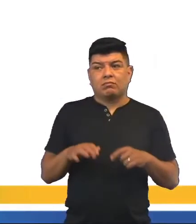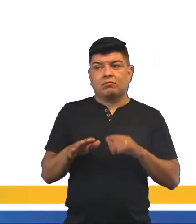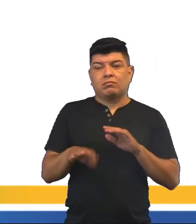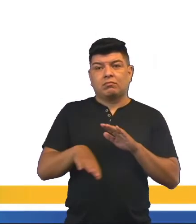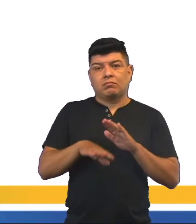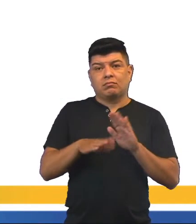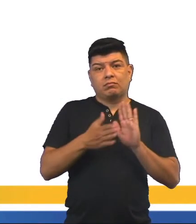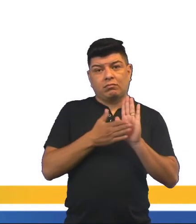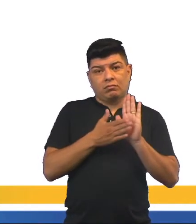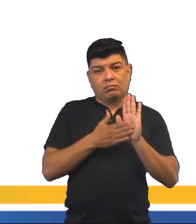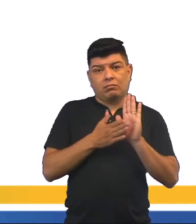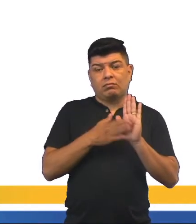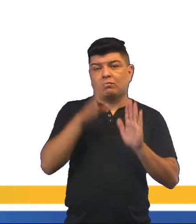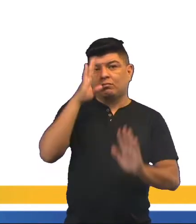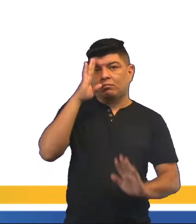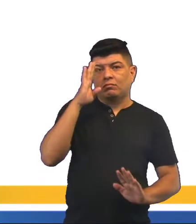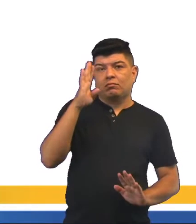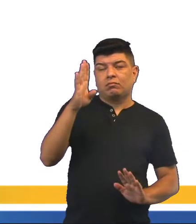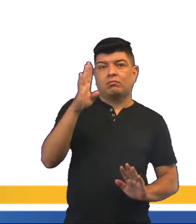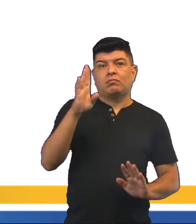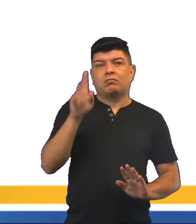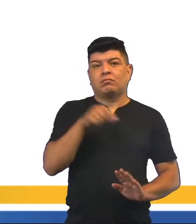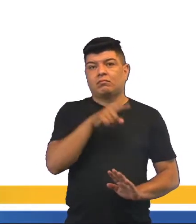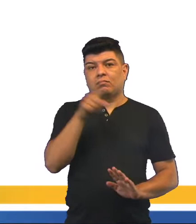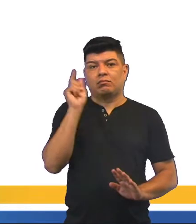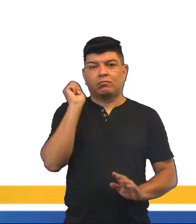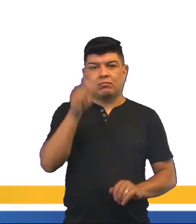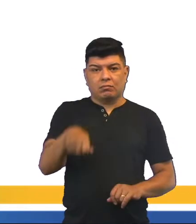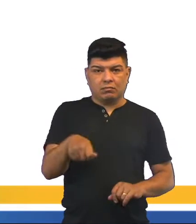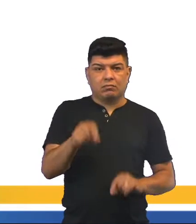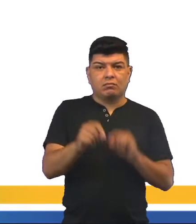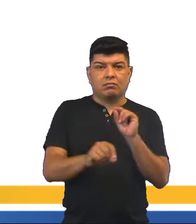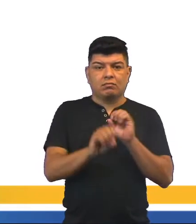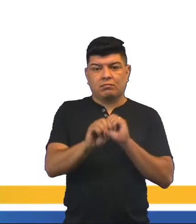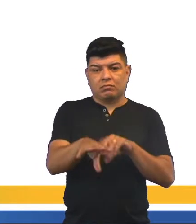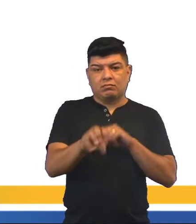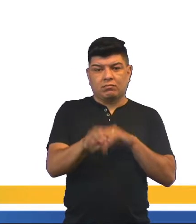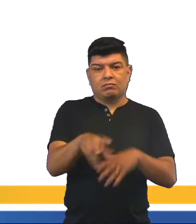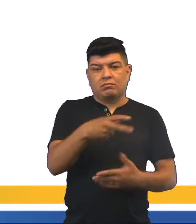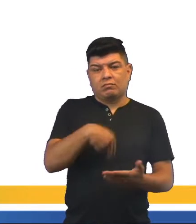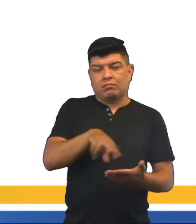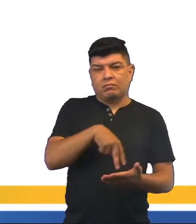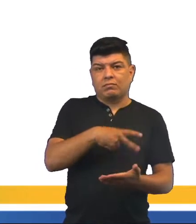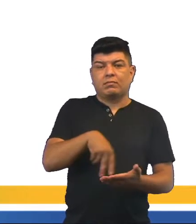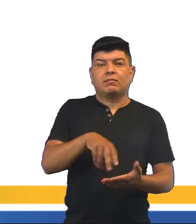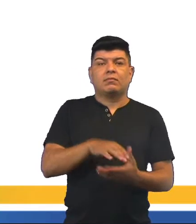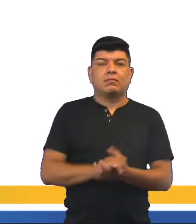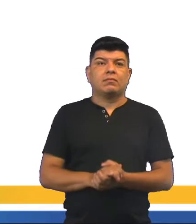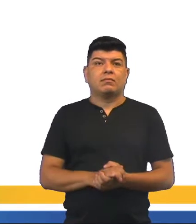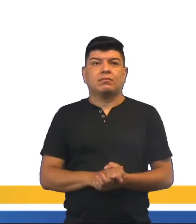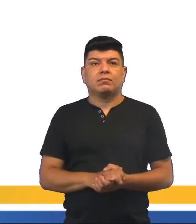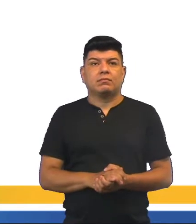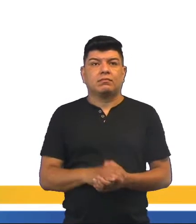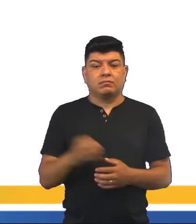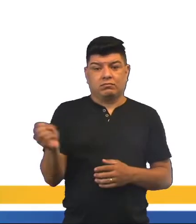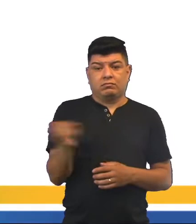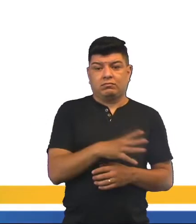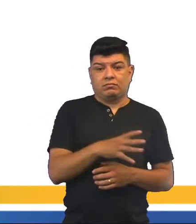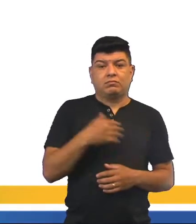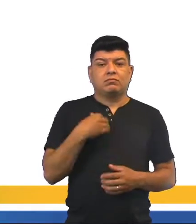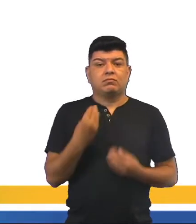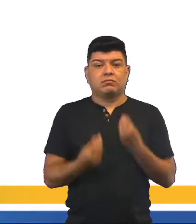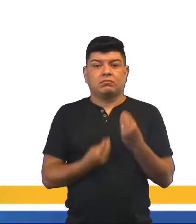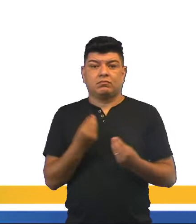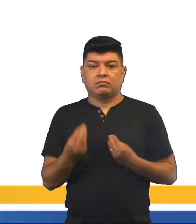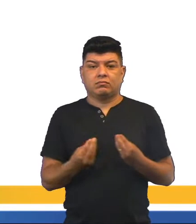reflexões para as possibilidades do ensino de dança, né? Novas formas de